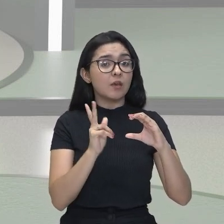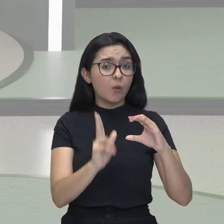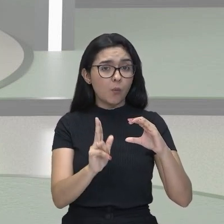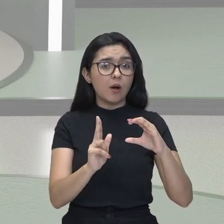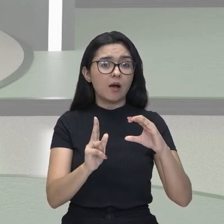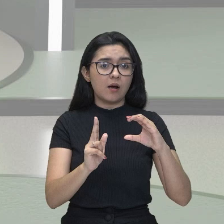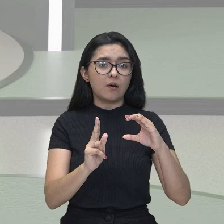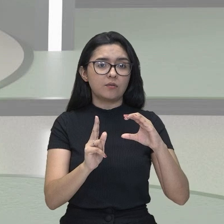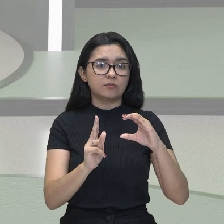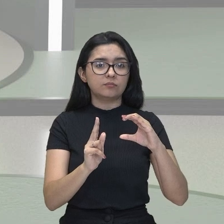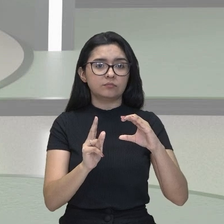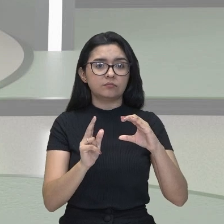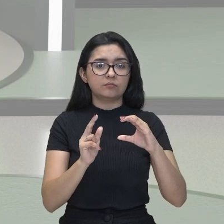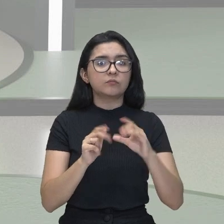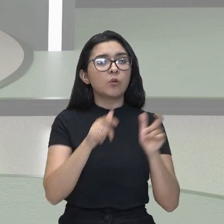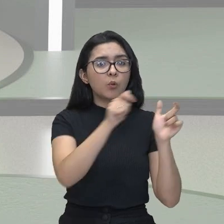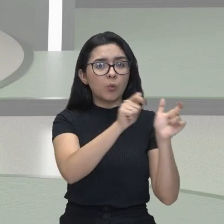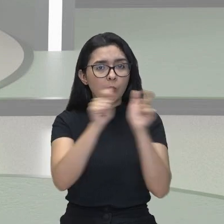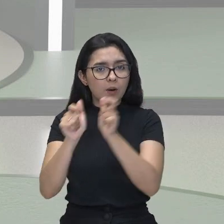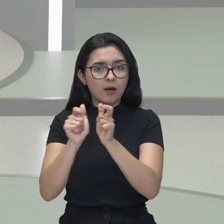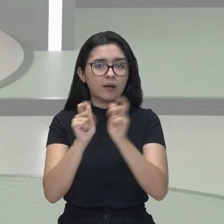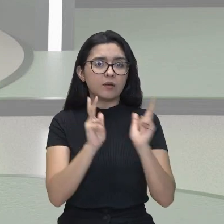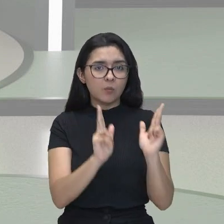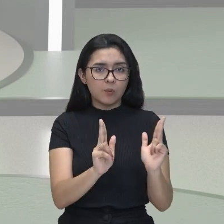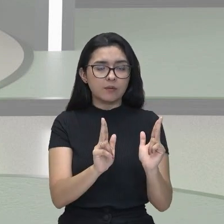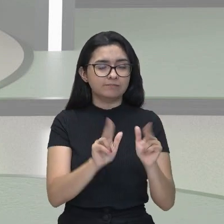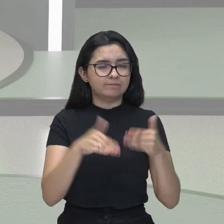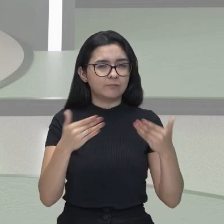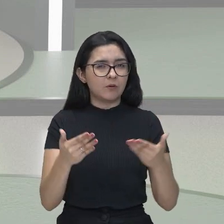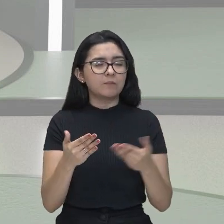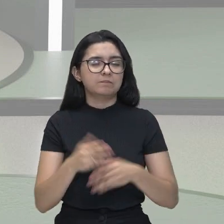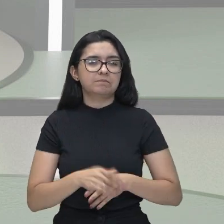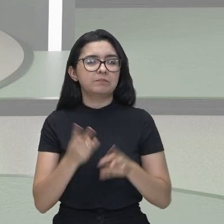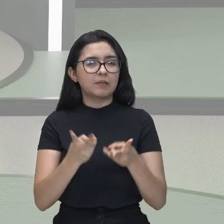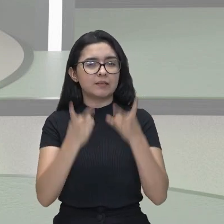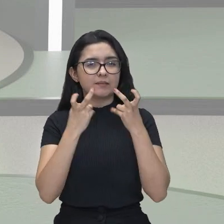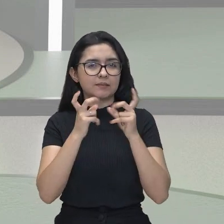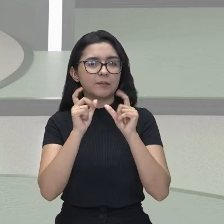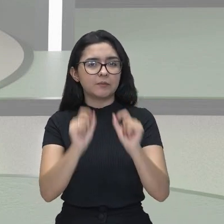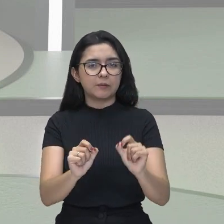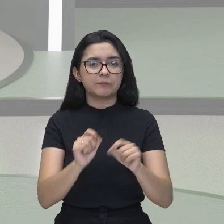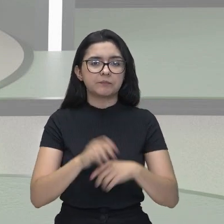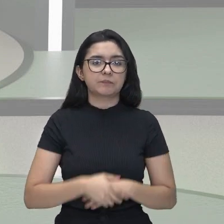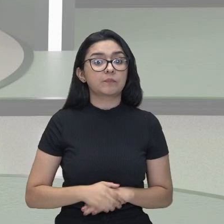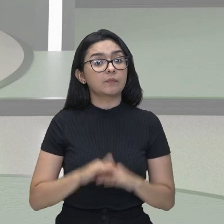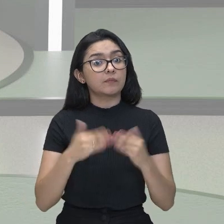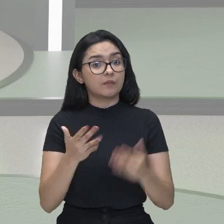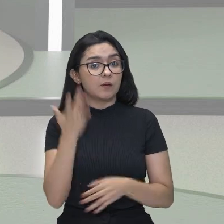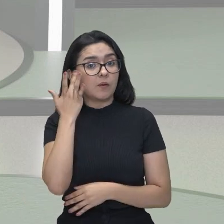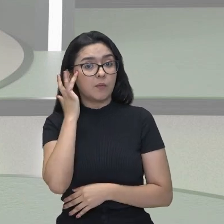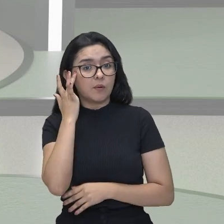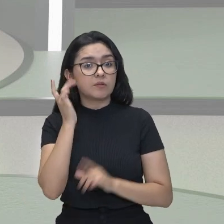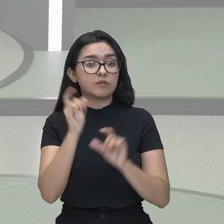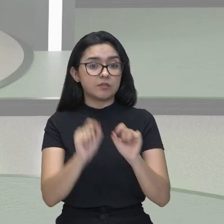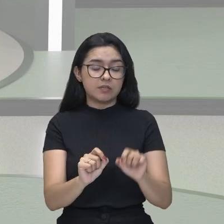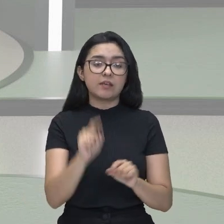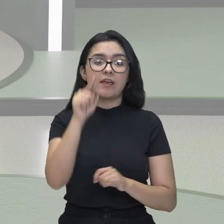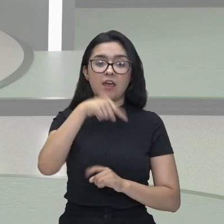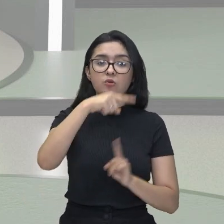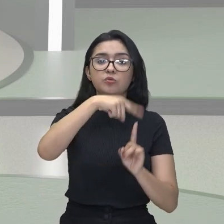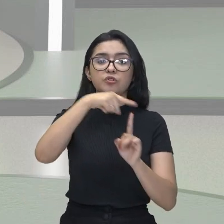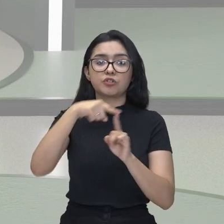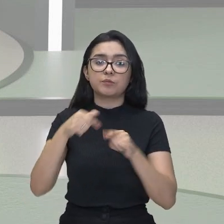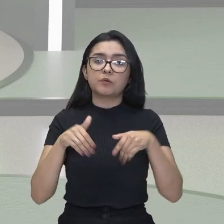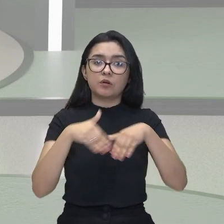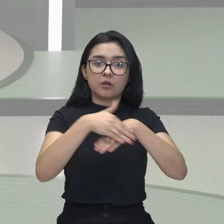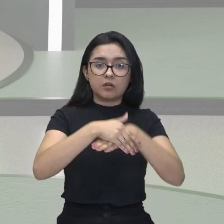estão do mesmo lado. Ei, olha outro alerta. Eu acho que aqui os isômeros são geométricos. Está